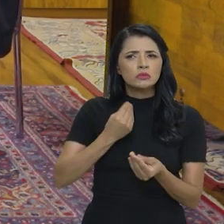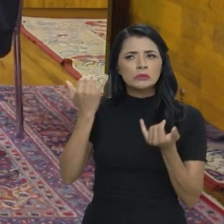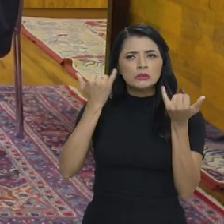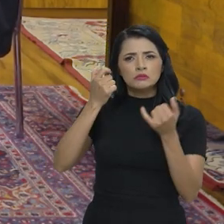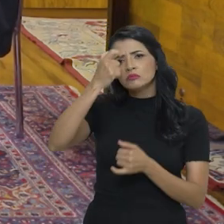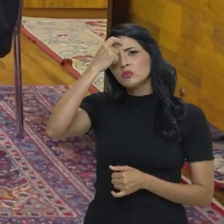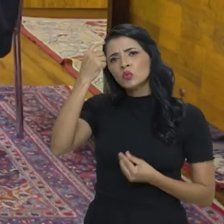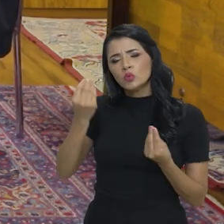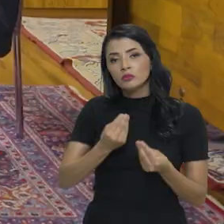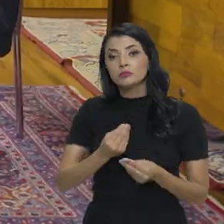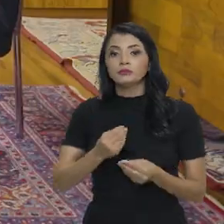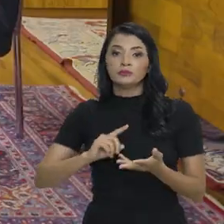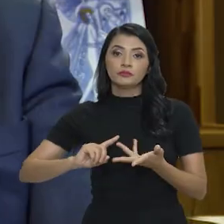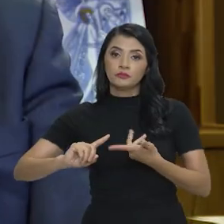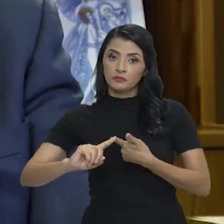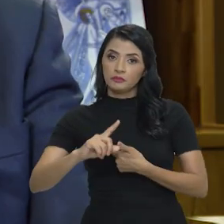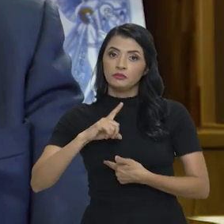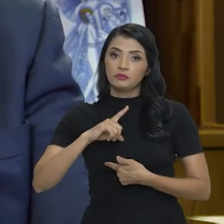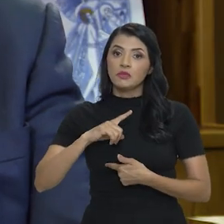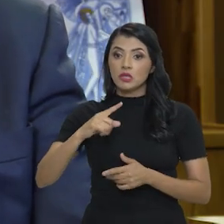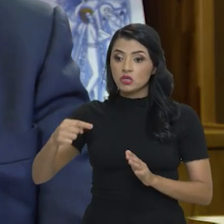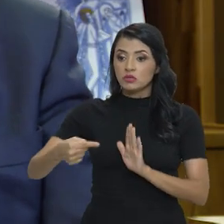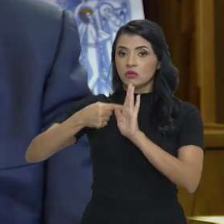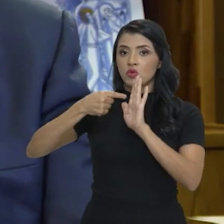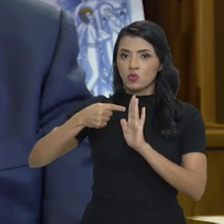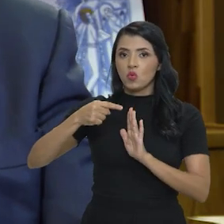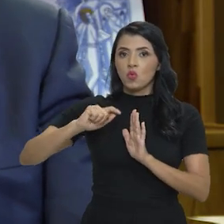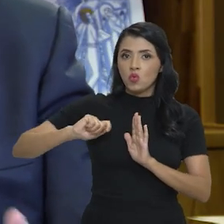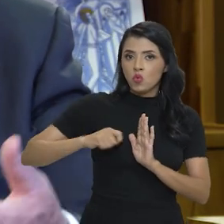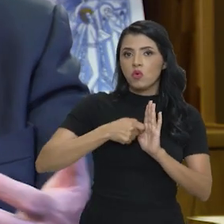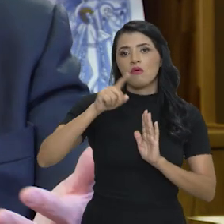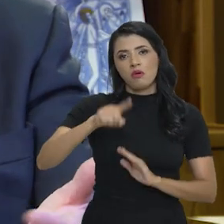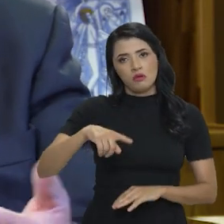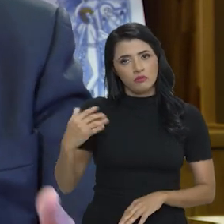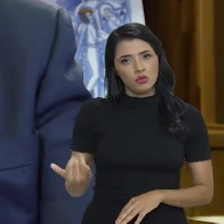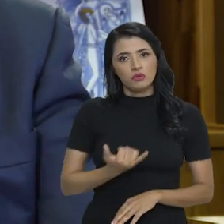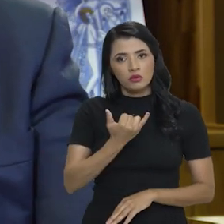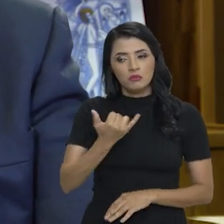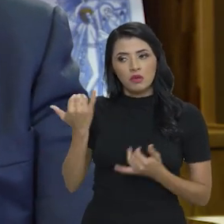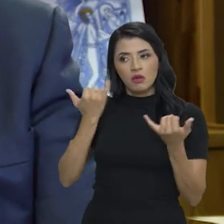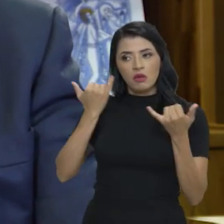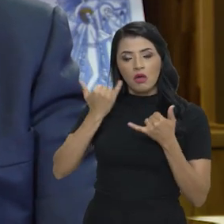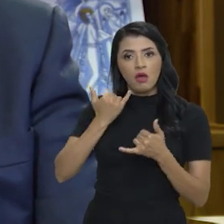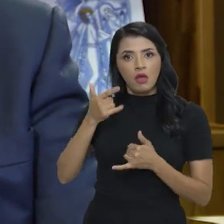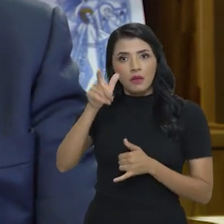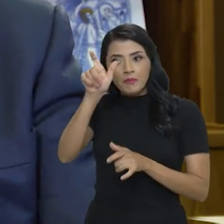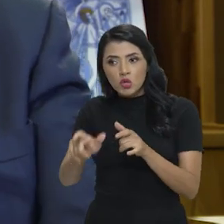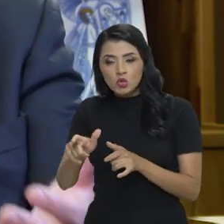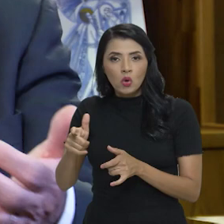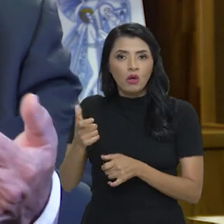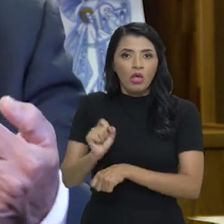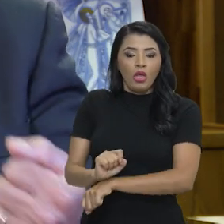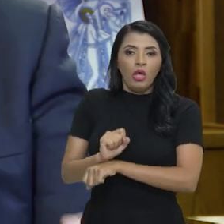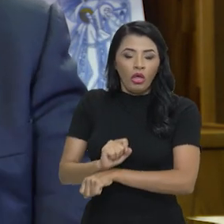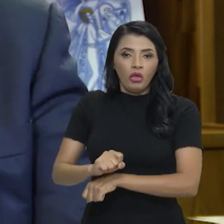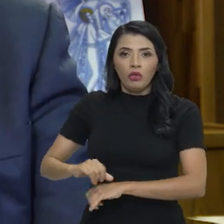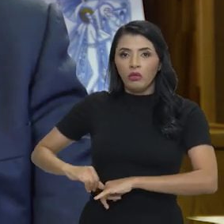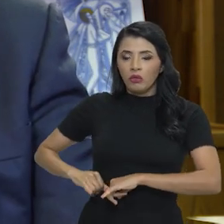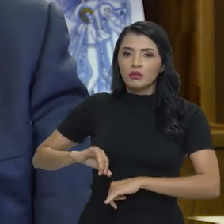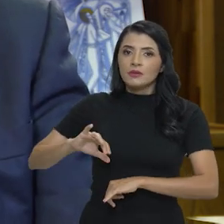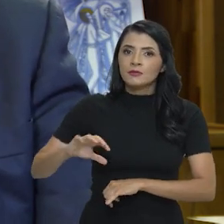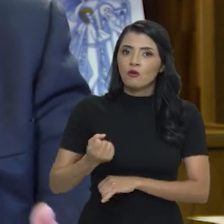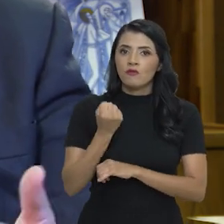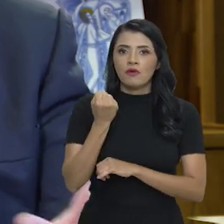Várias ações. A denúncia é importante para levar o conhecimento, para combatermos, resgatar as pessoas, libertar as pessoas desta